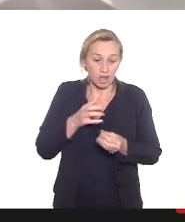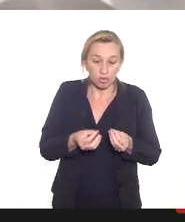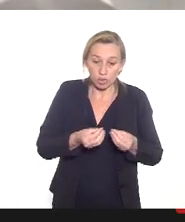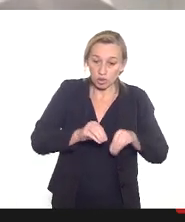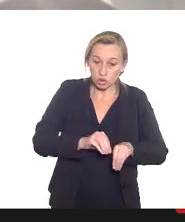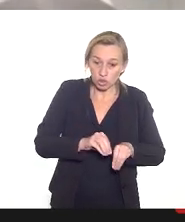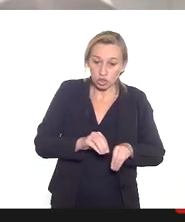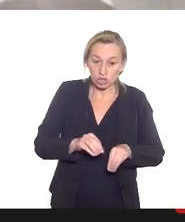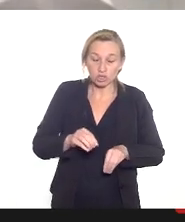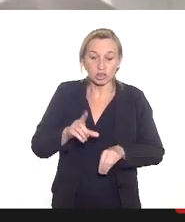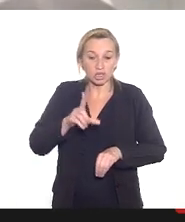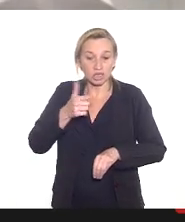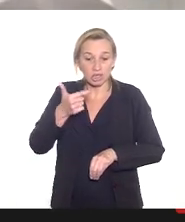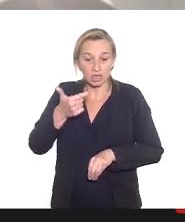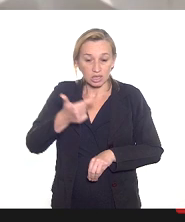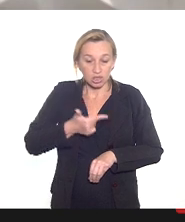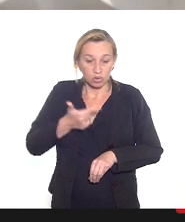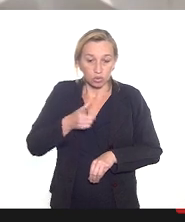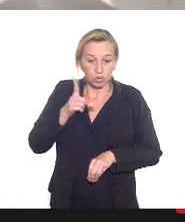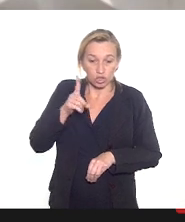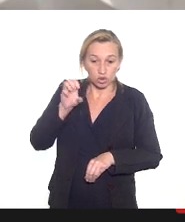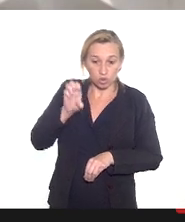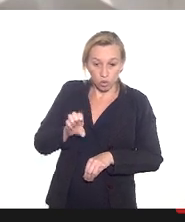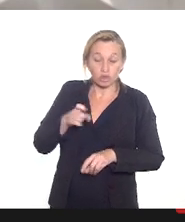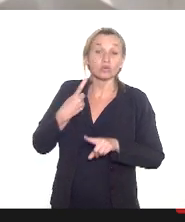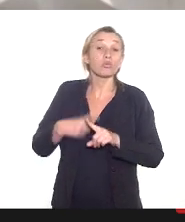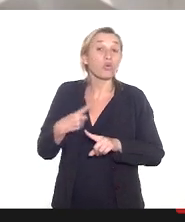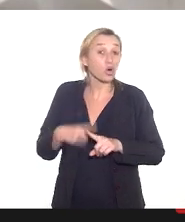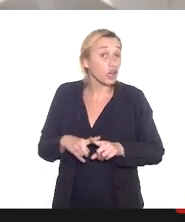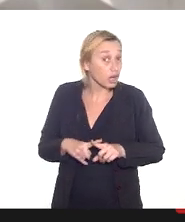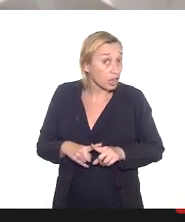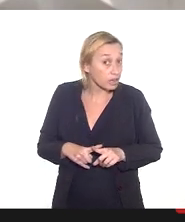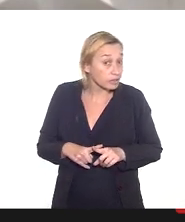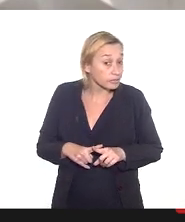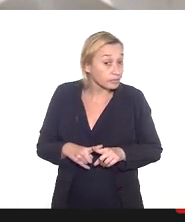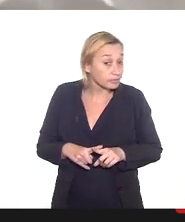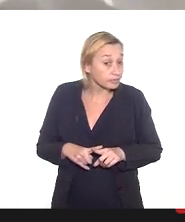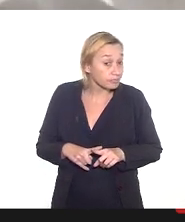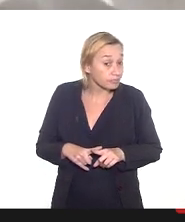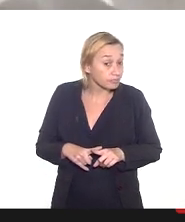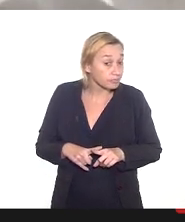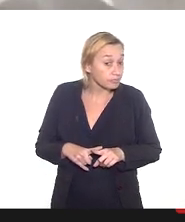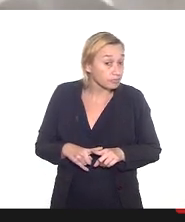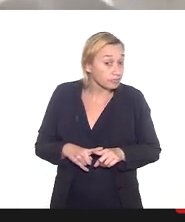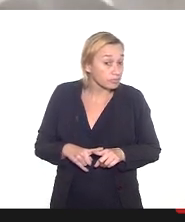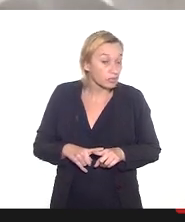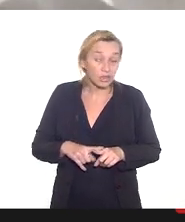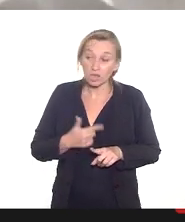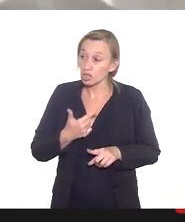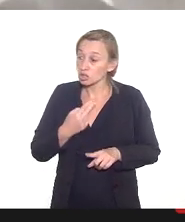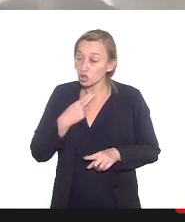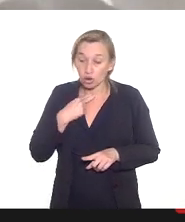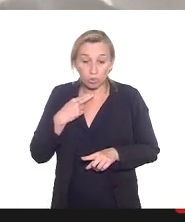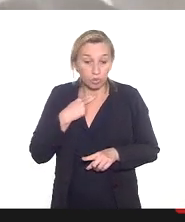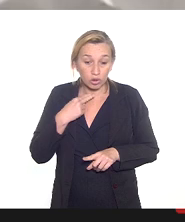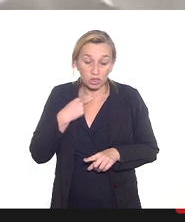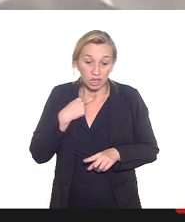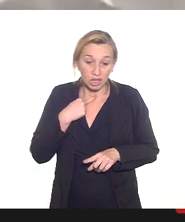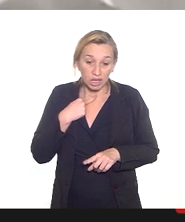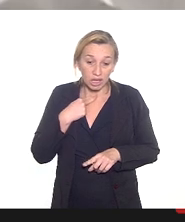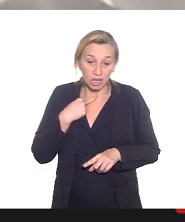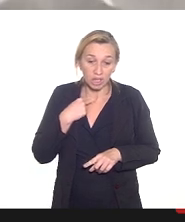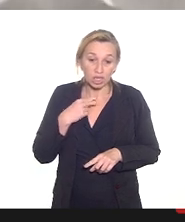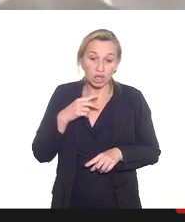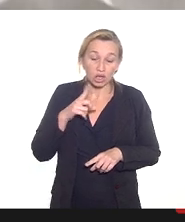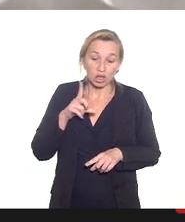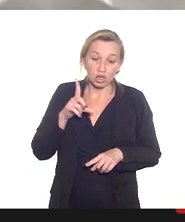tomar segunda dose o porquê desse prejuízo de tomar segunda dose e se não puder tomar todas as doses